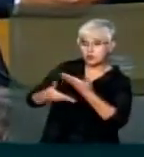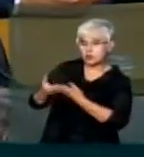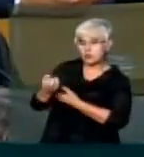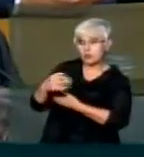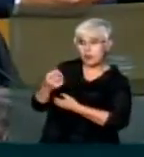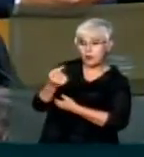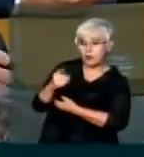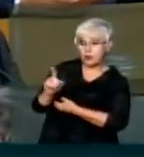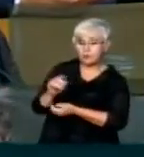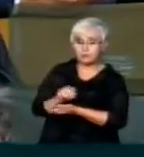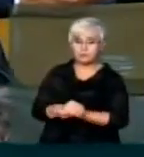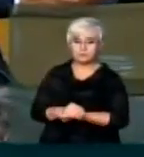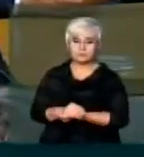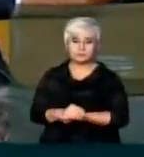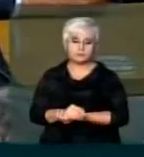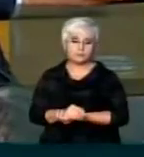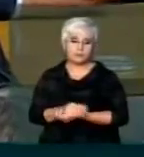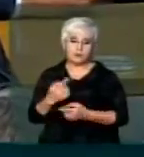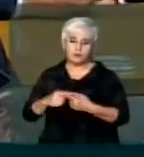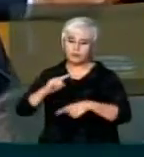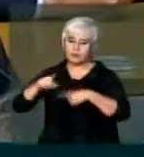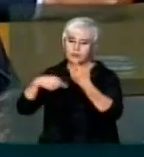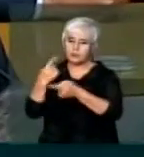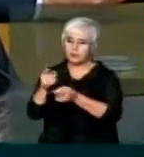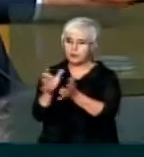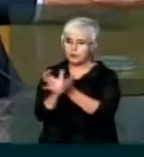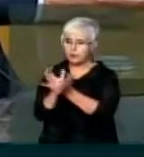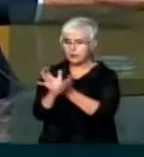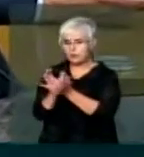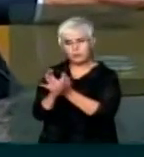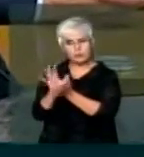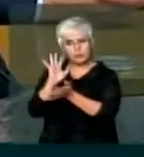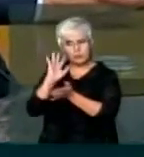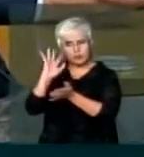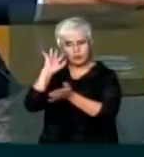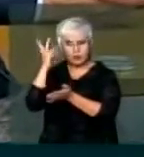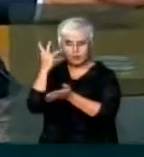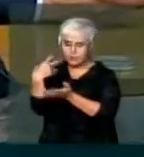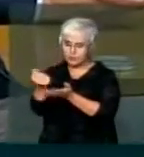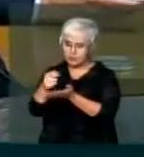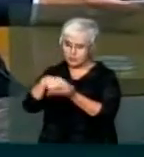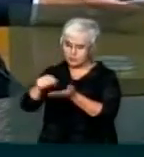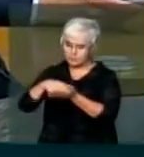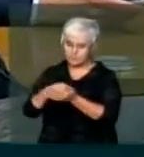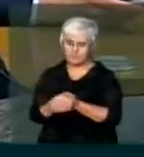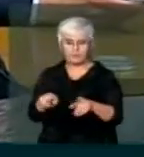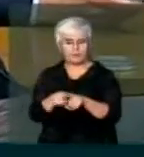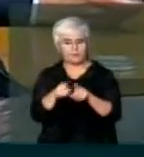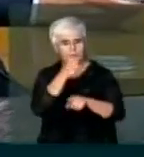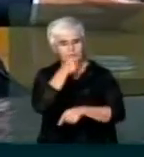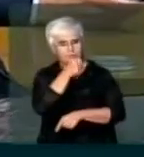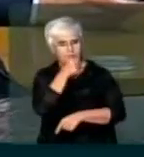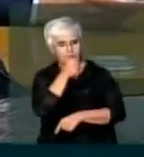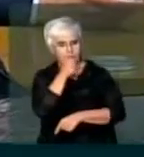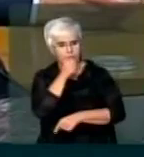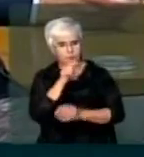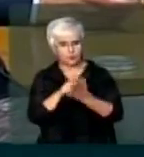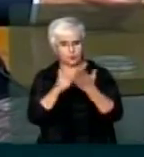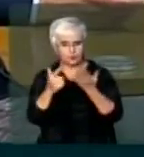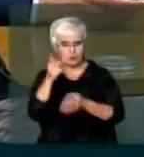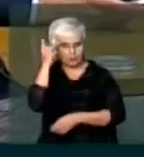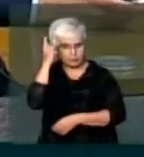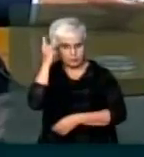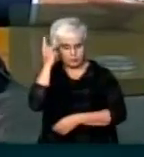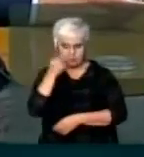colegiado depois, ele simplesmente, ele referenda. Mas em entrevista ao jornal Estado de São Paulo, o ex-diretor da Petrobras, Hildo Sauer,